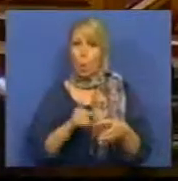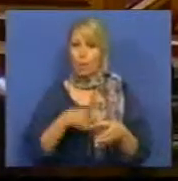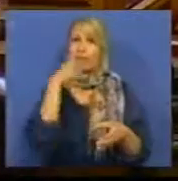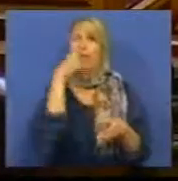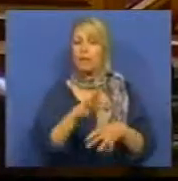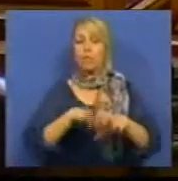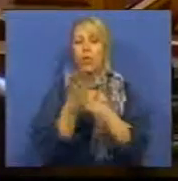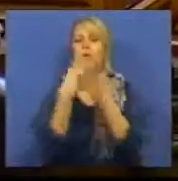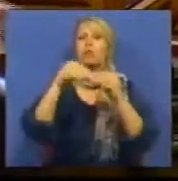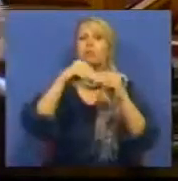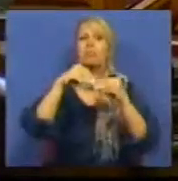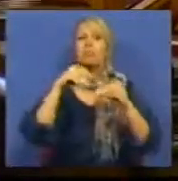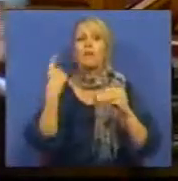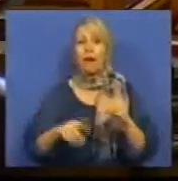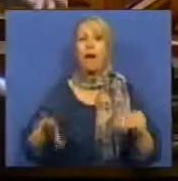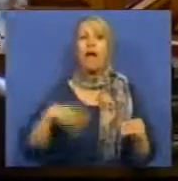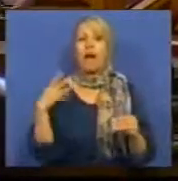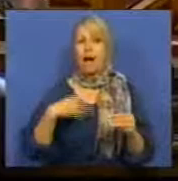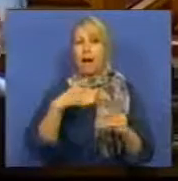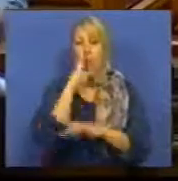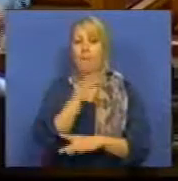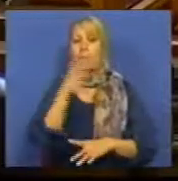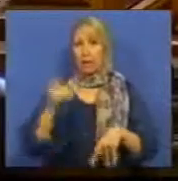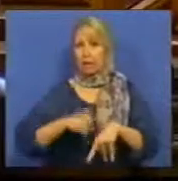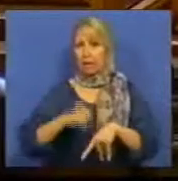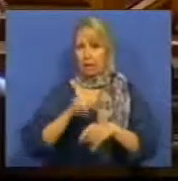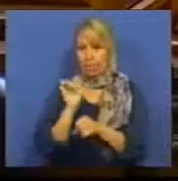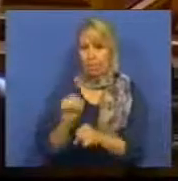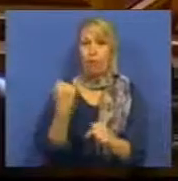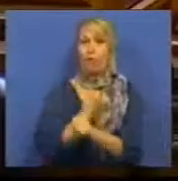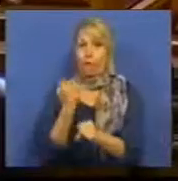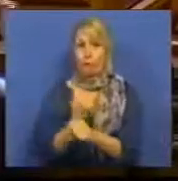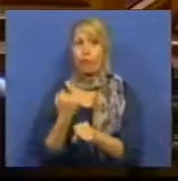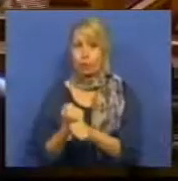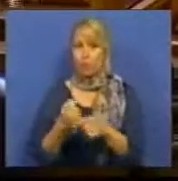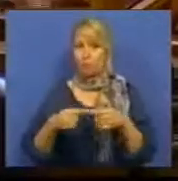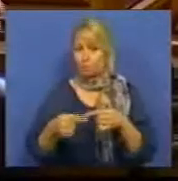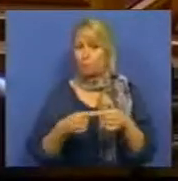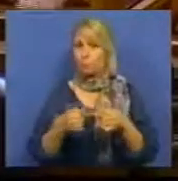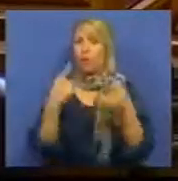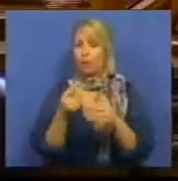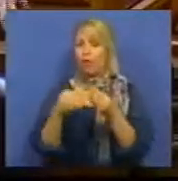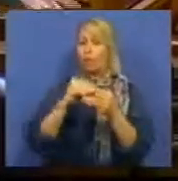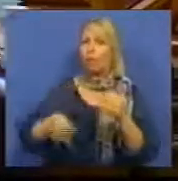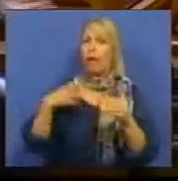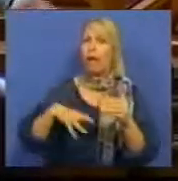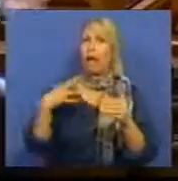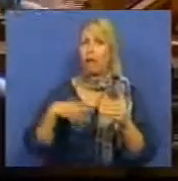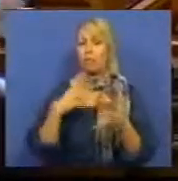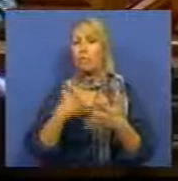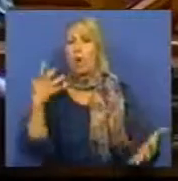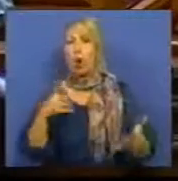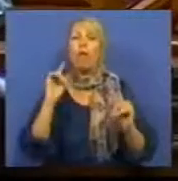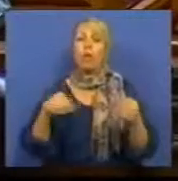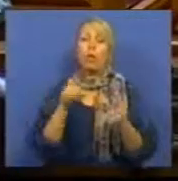um acréscimo patrimonial durante o exercício do mandato, havendo um acréscimo patrimonial significativo, depois podemos entendermos sobre qual é a melhor